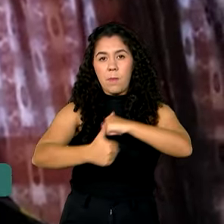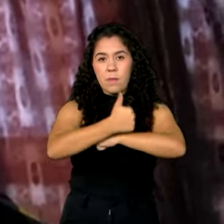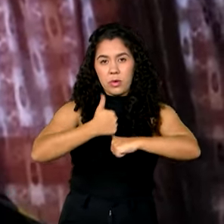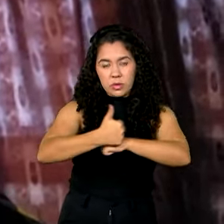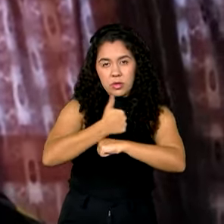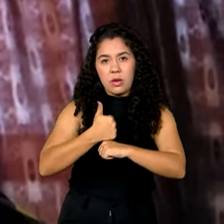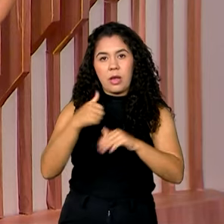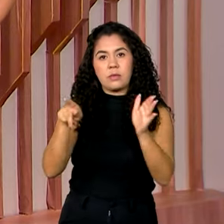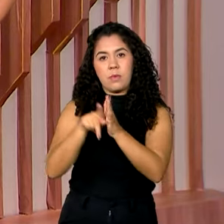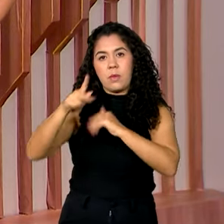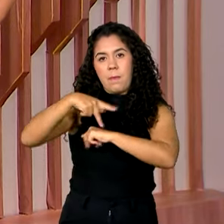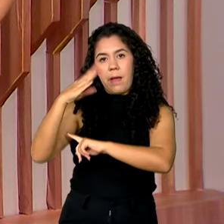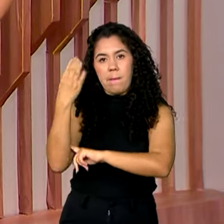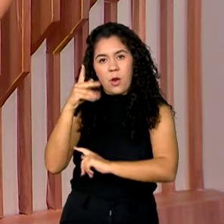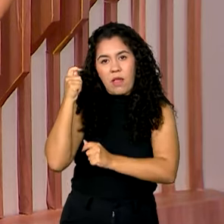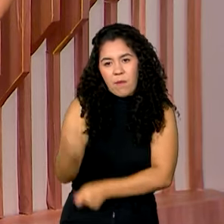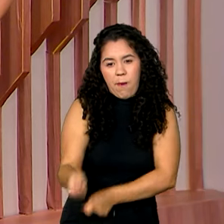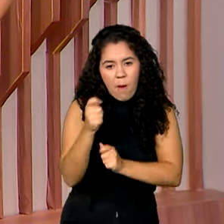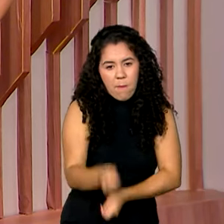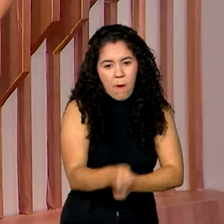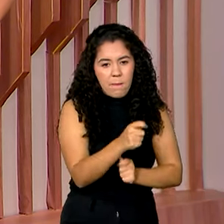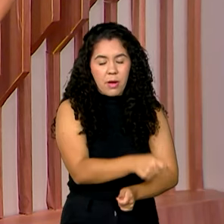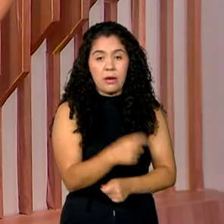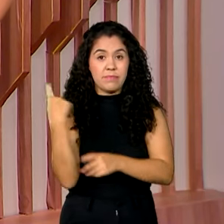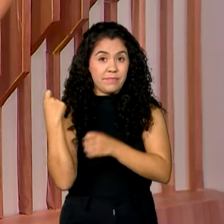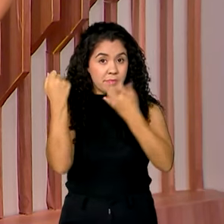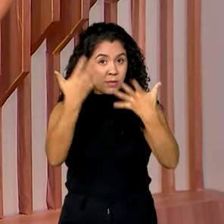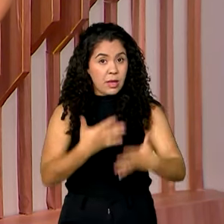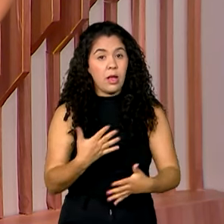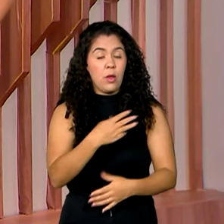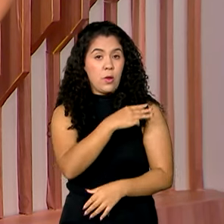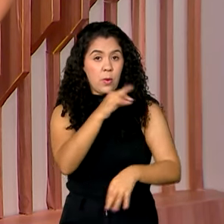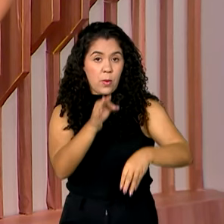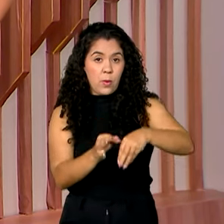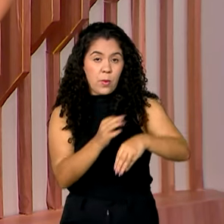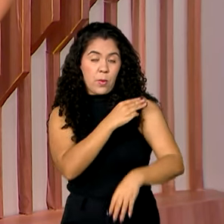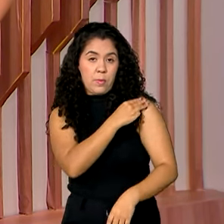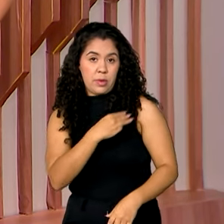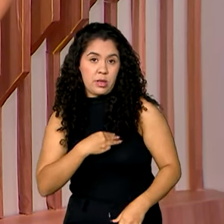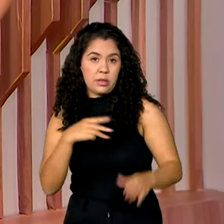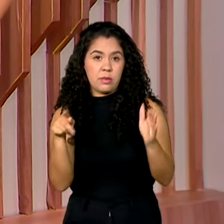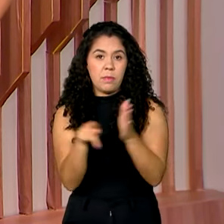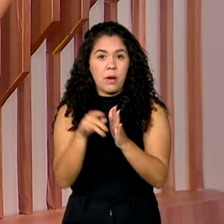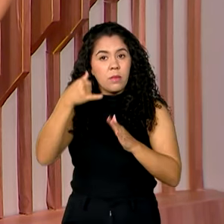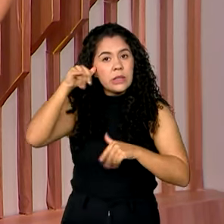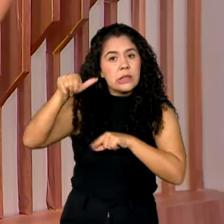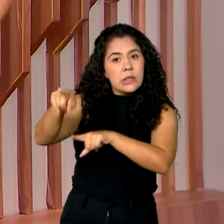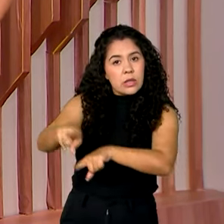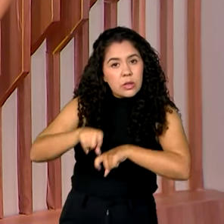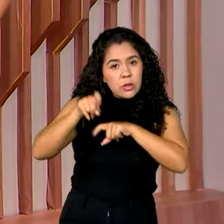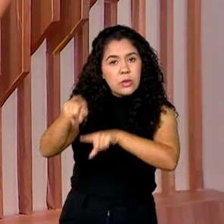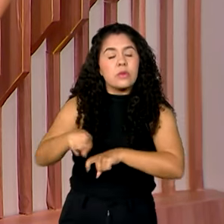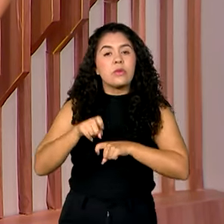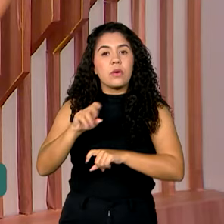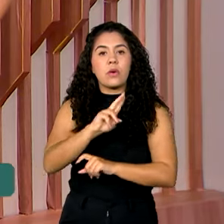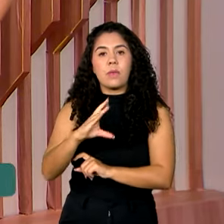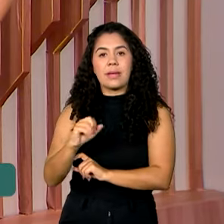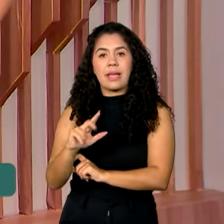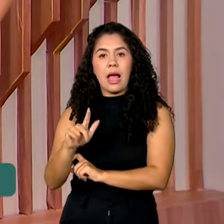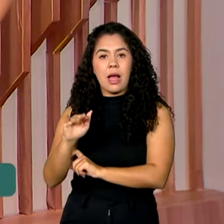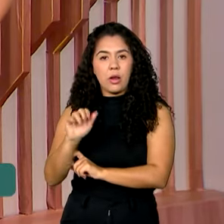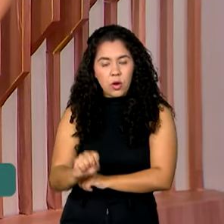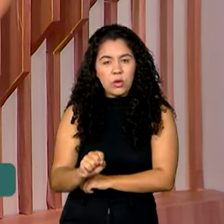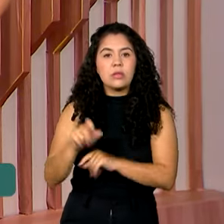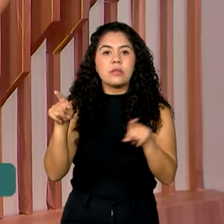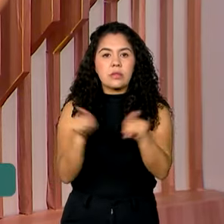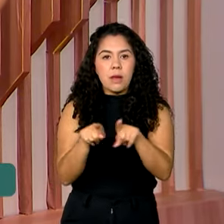bolivianos. E o ministro da Agricultura e Pecuária, Carlos Fávaro, anunciou que o governo vai fornecer acesso ao